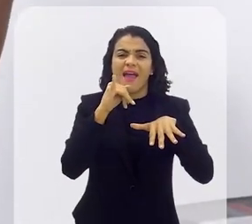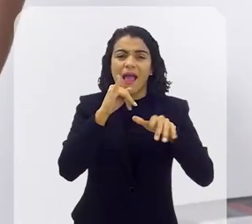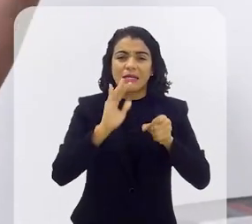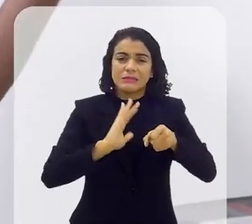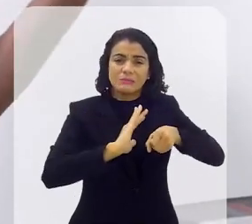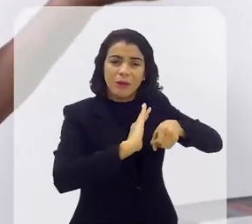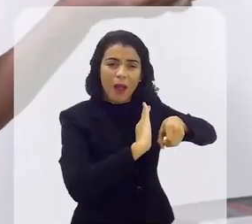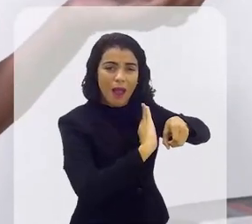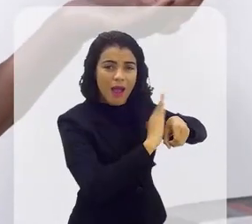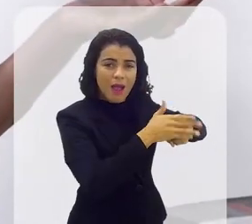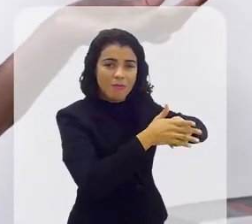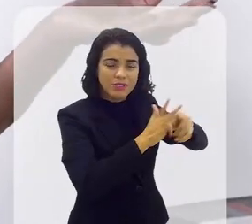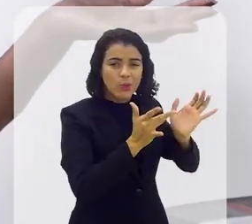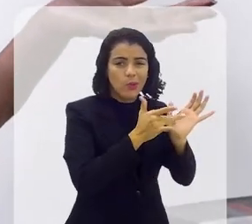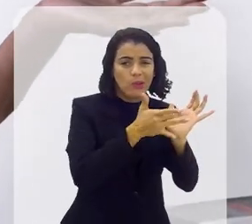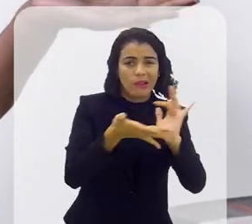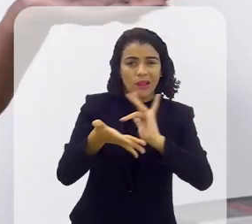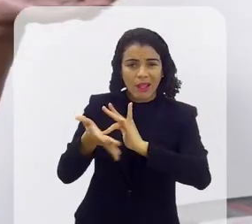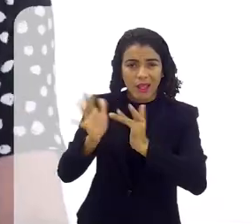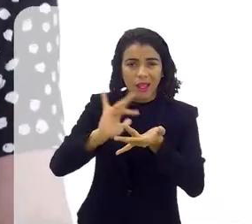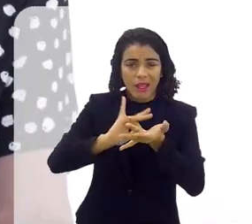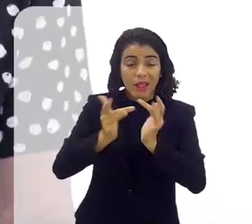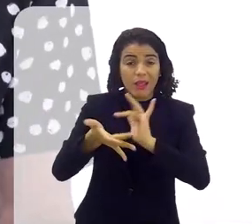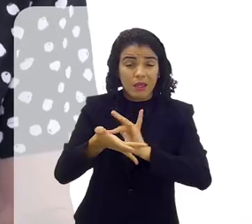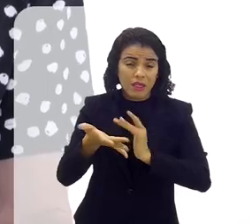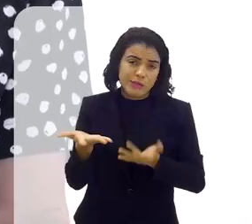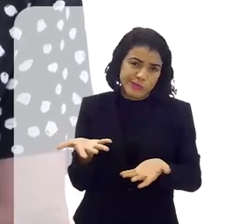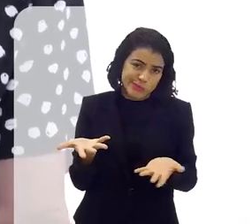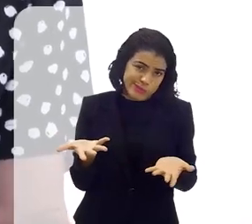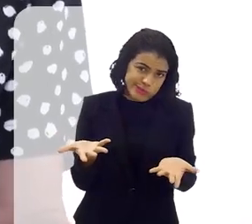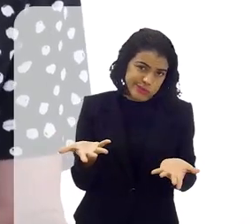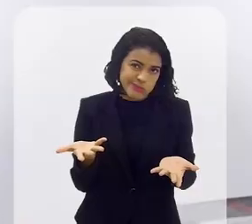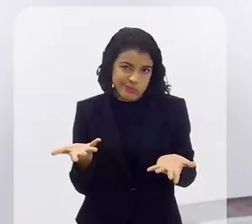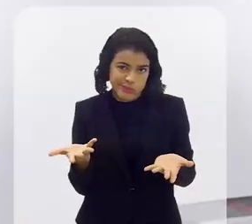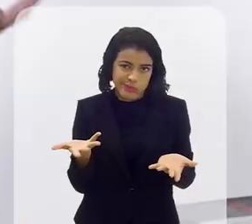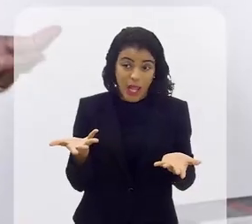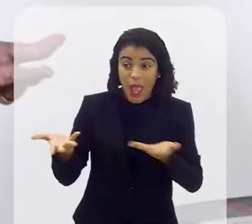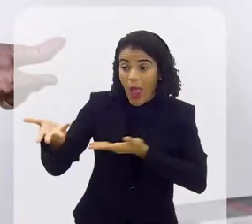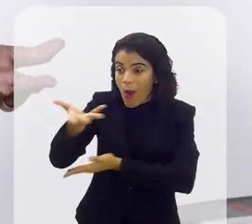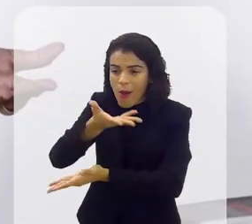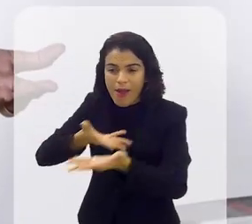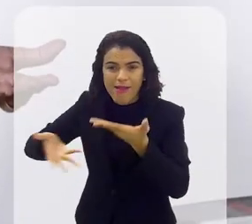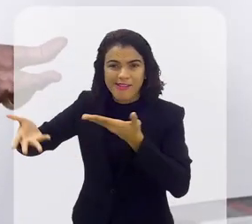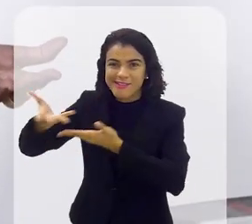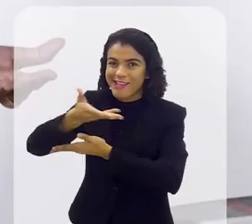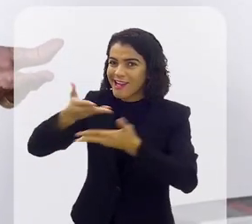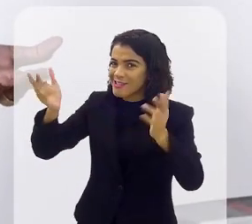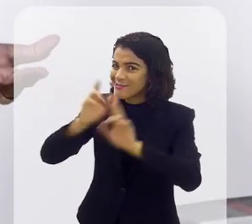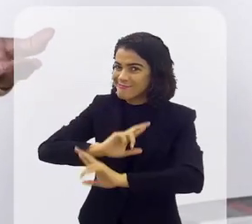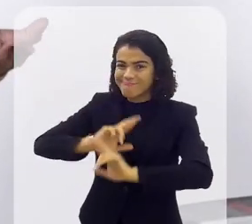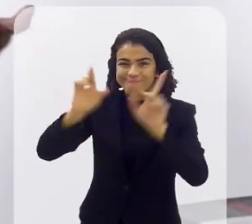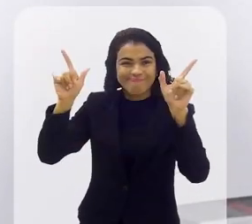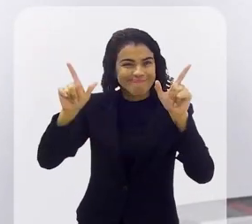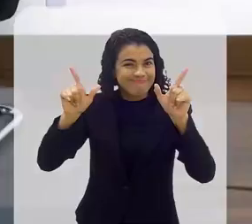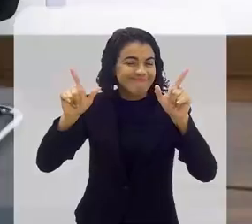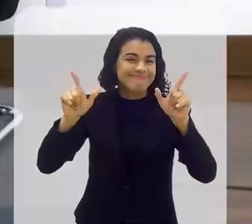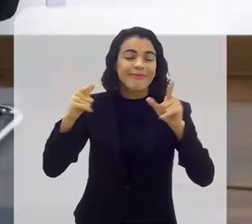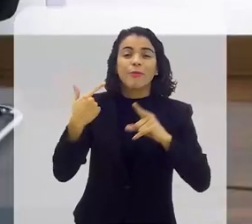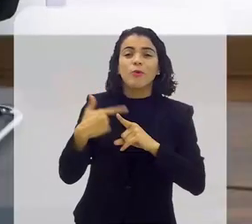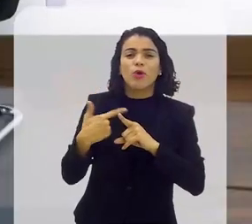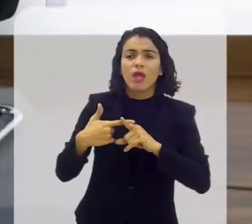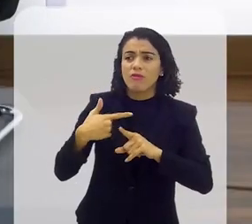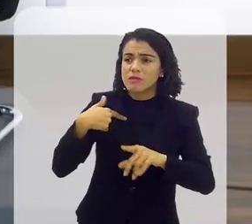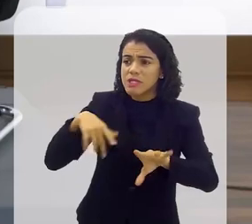18 mil pessoas quer dizer é uma interação absurda você